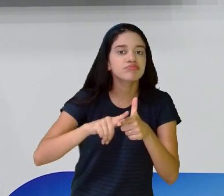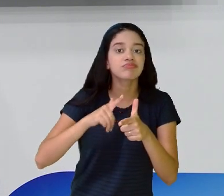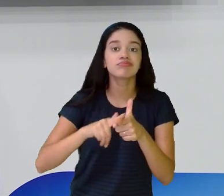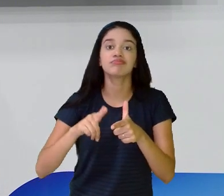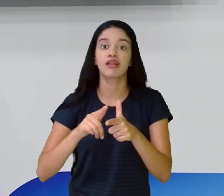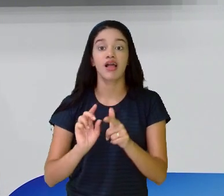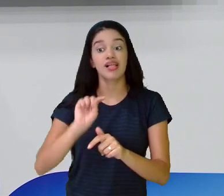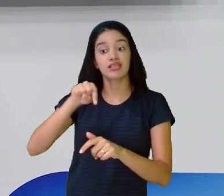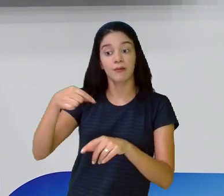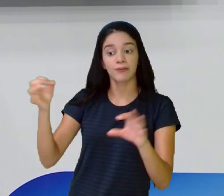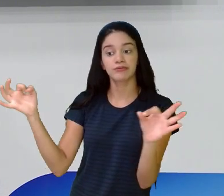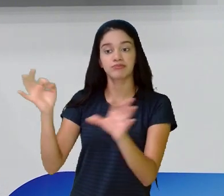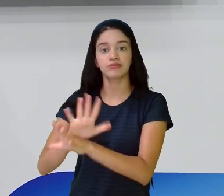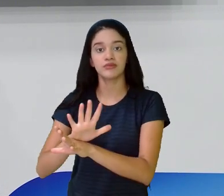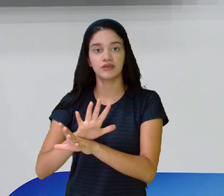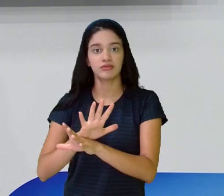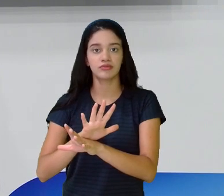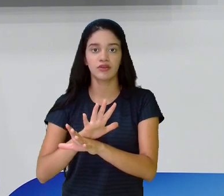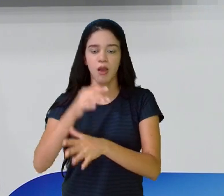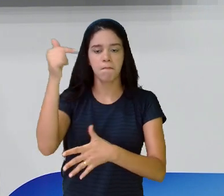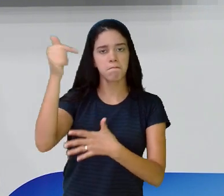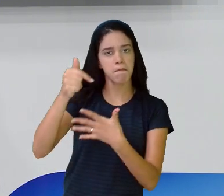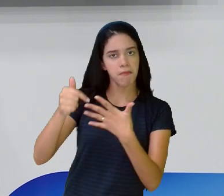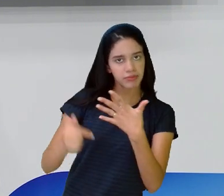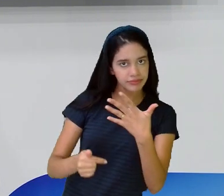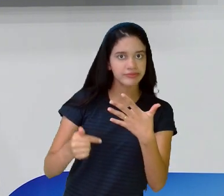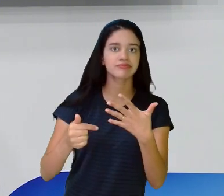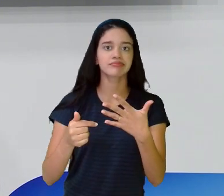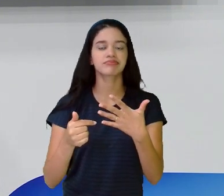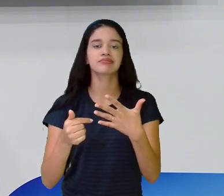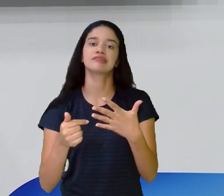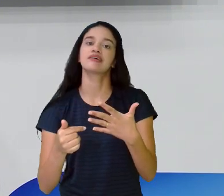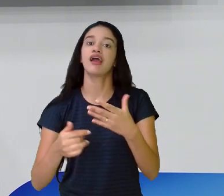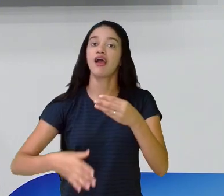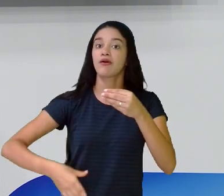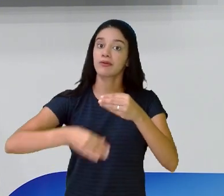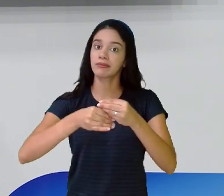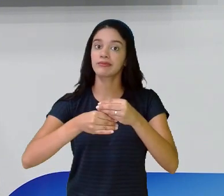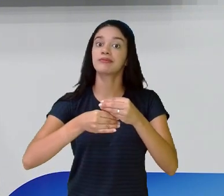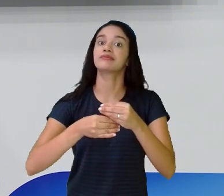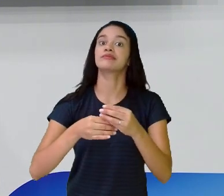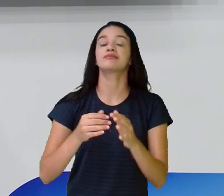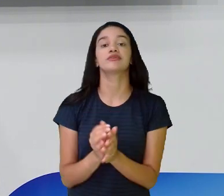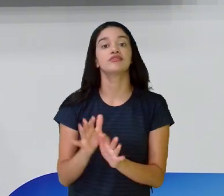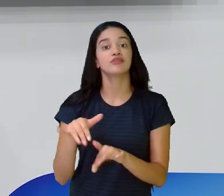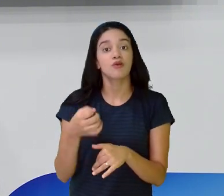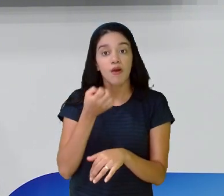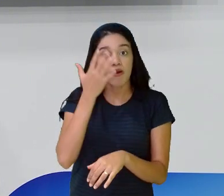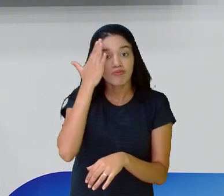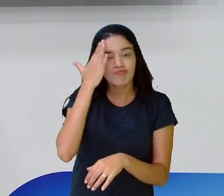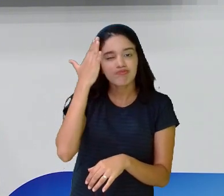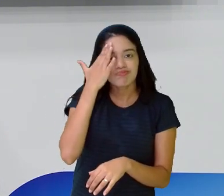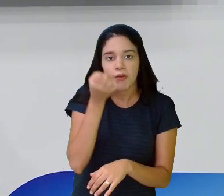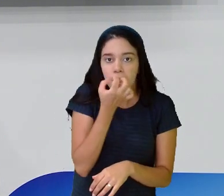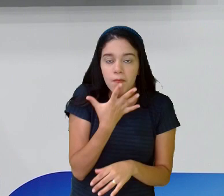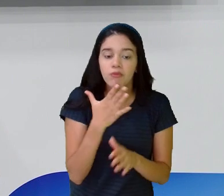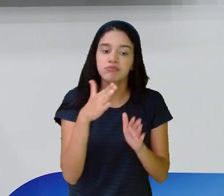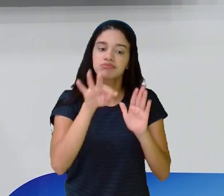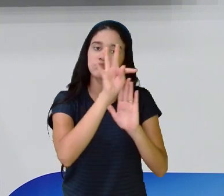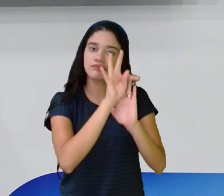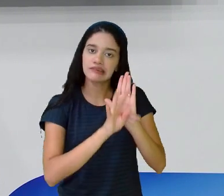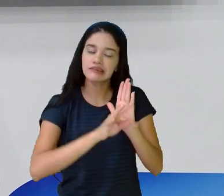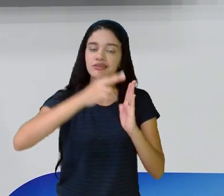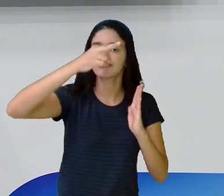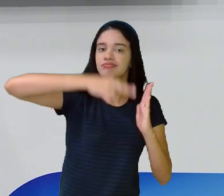conclusão. Então, tudo isso faz parte aí de uma boa interpretação textual, de uma boa